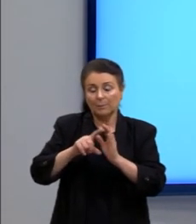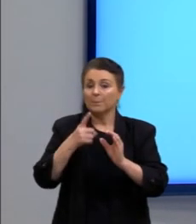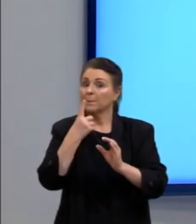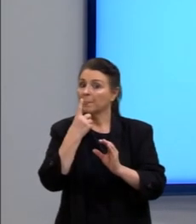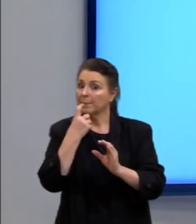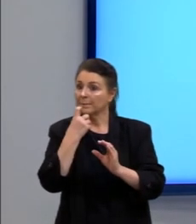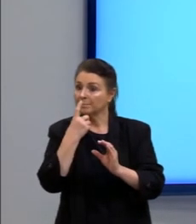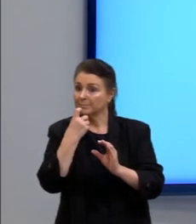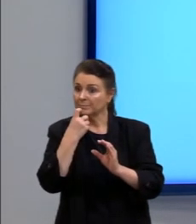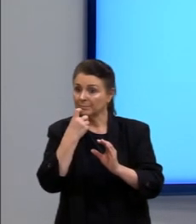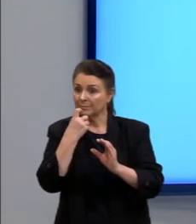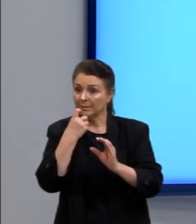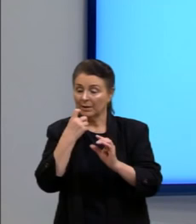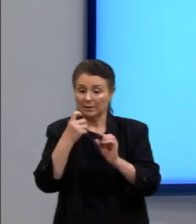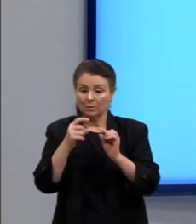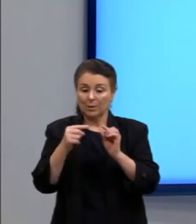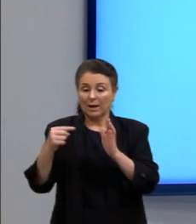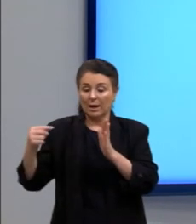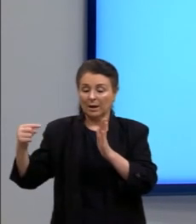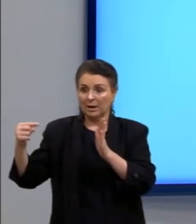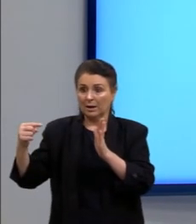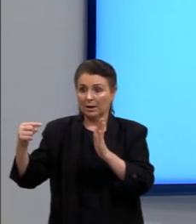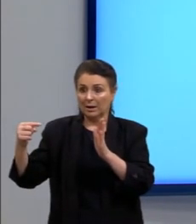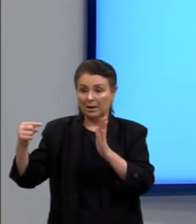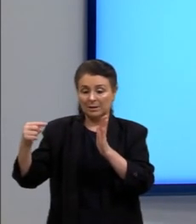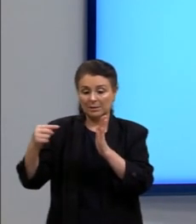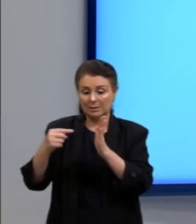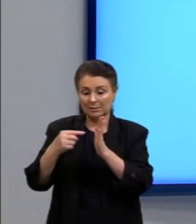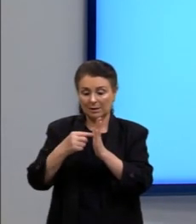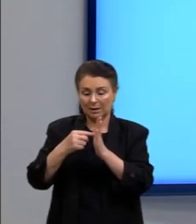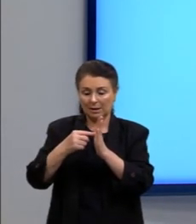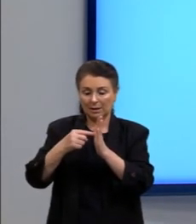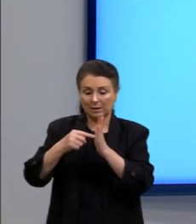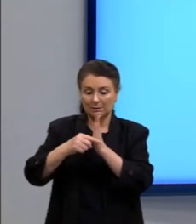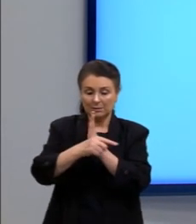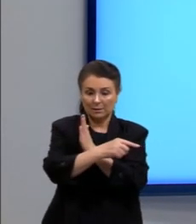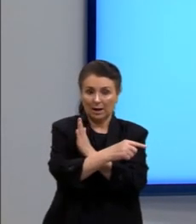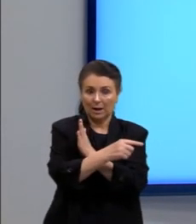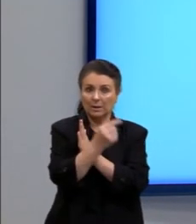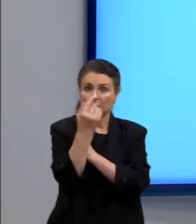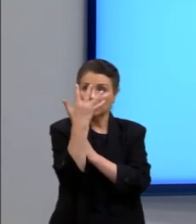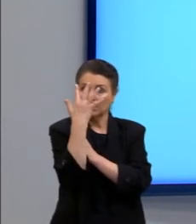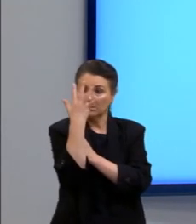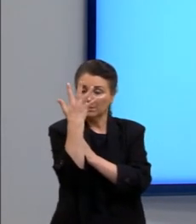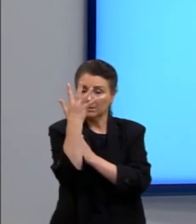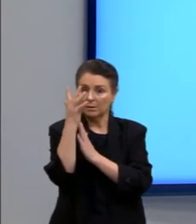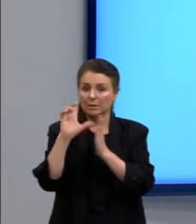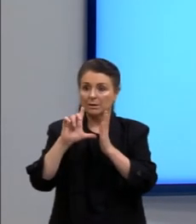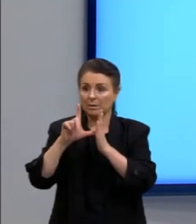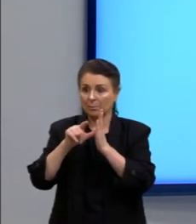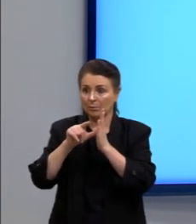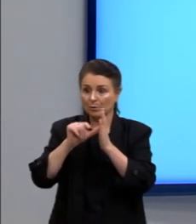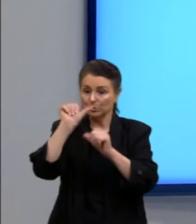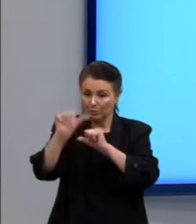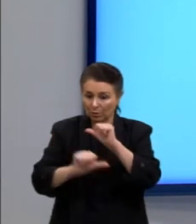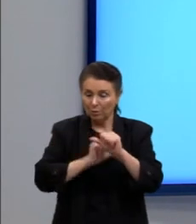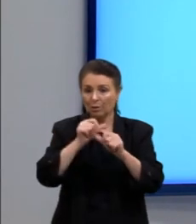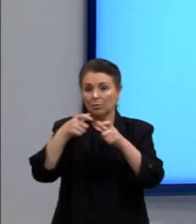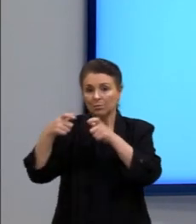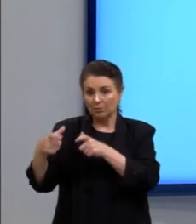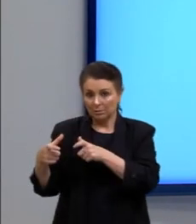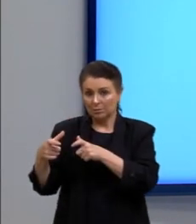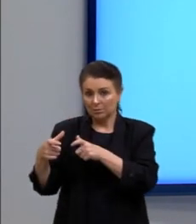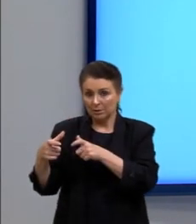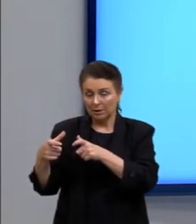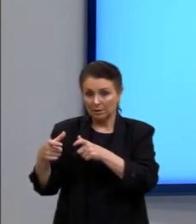vermelho, sai daqui, vem para cá, bateu no espelho e vem para cá. Então, a primeira cor